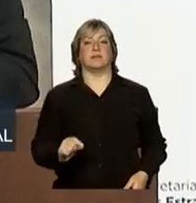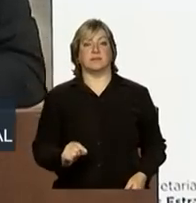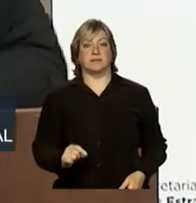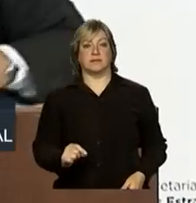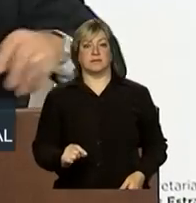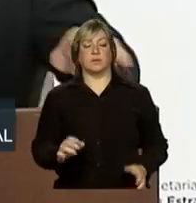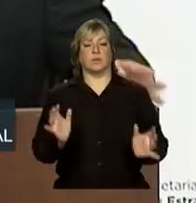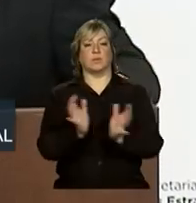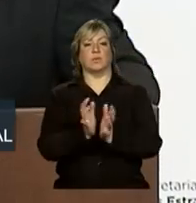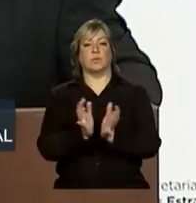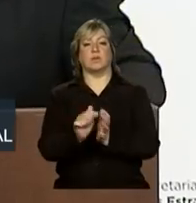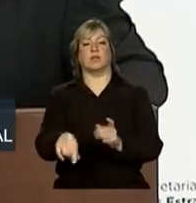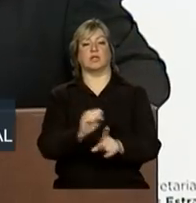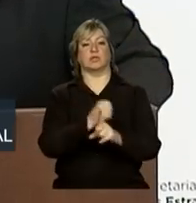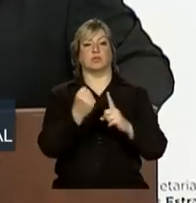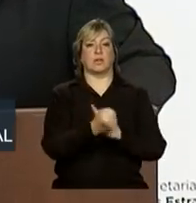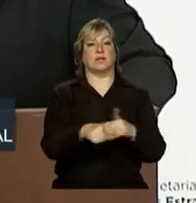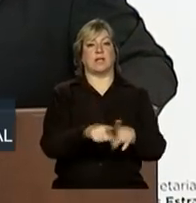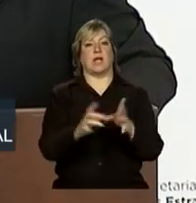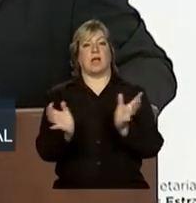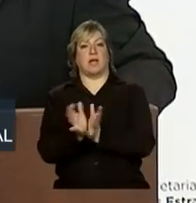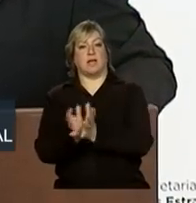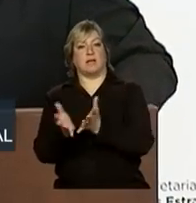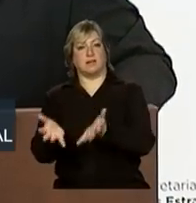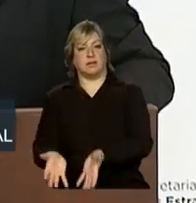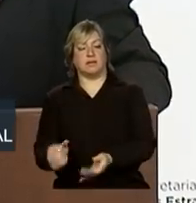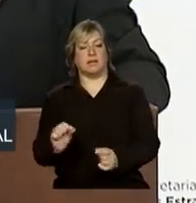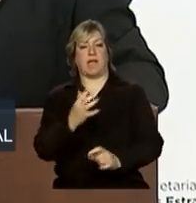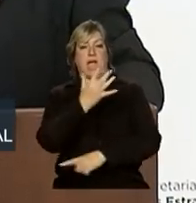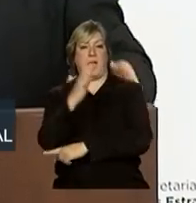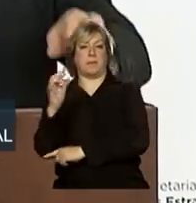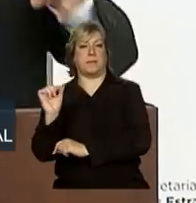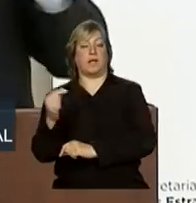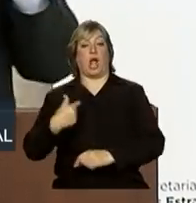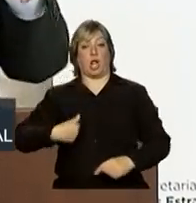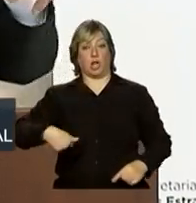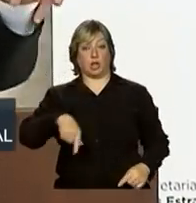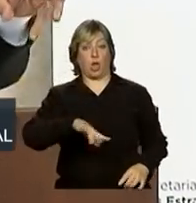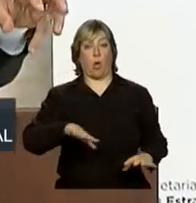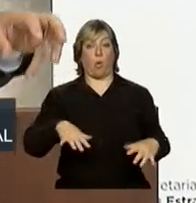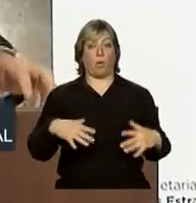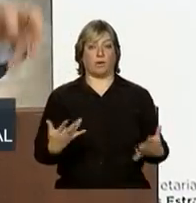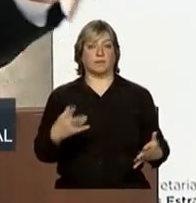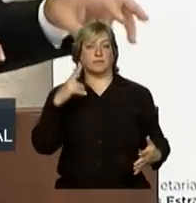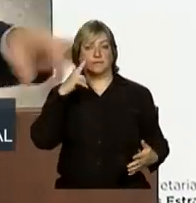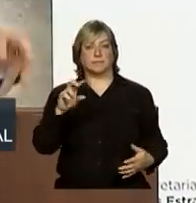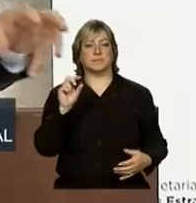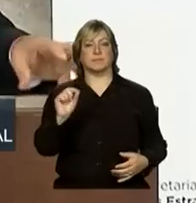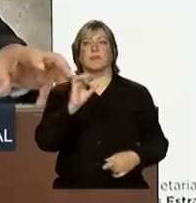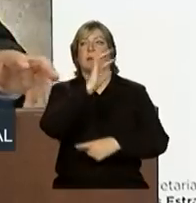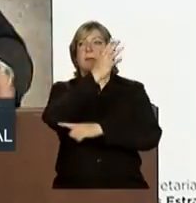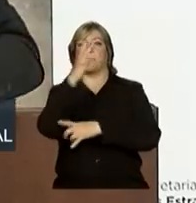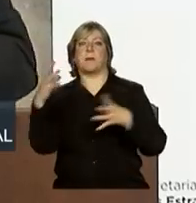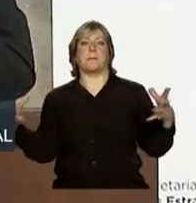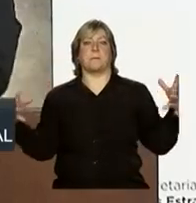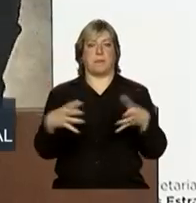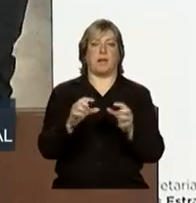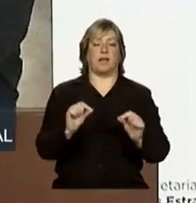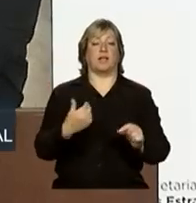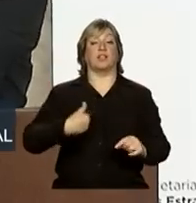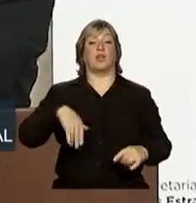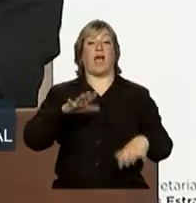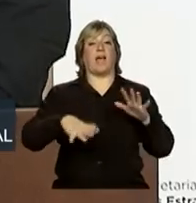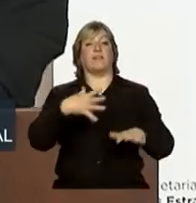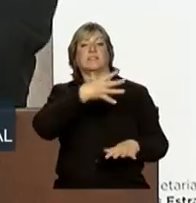no campo social e no campo ambiental. Nós, quando olhamos os impactos ambientais, nos